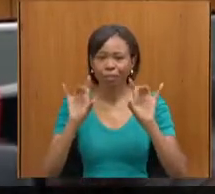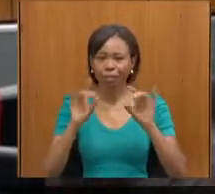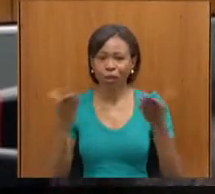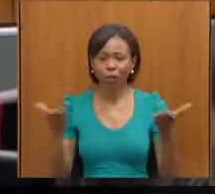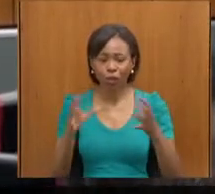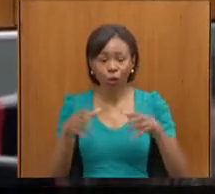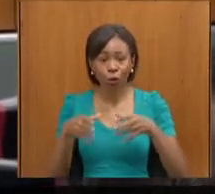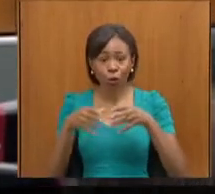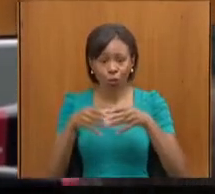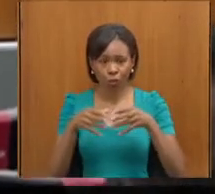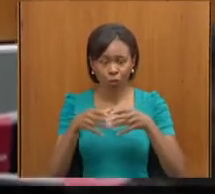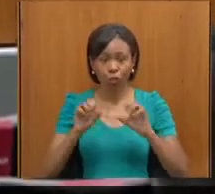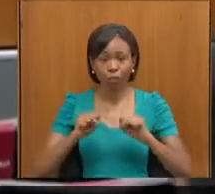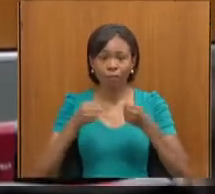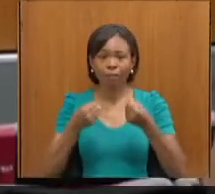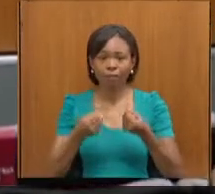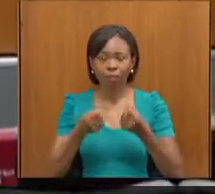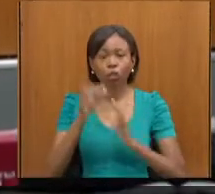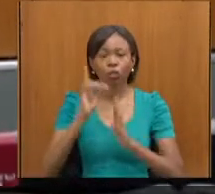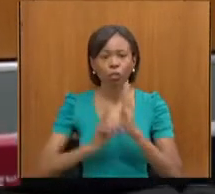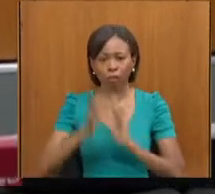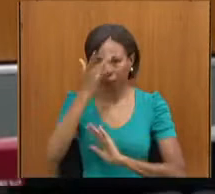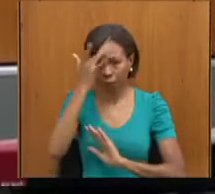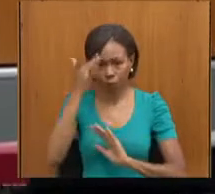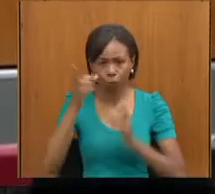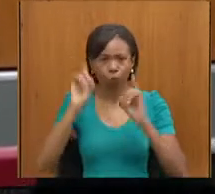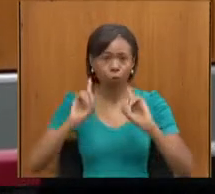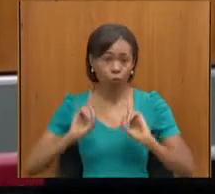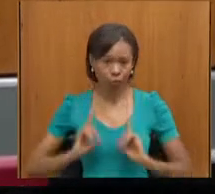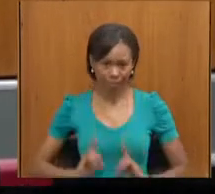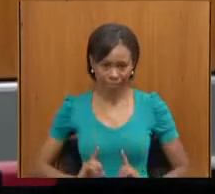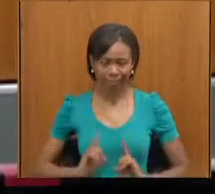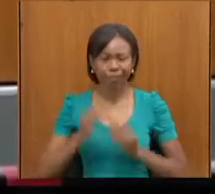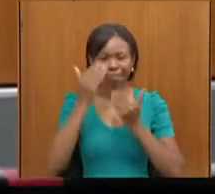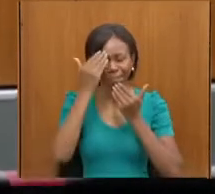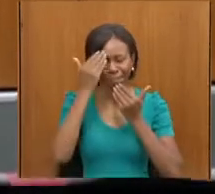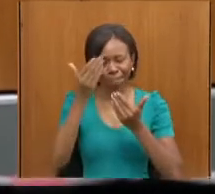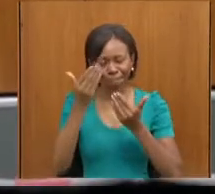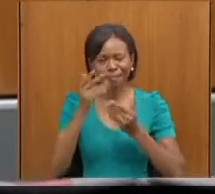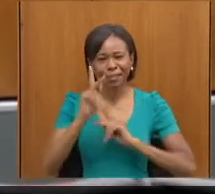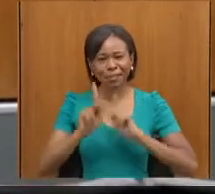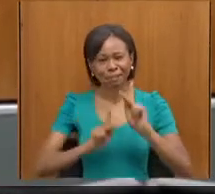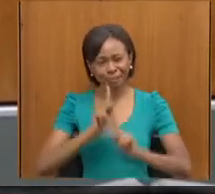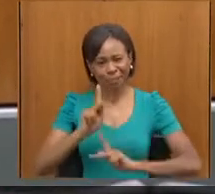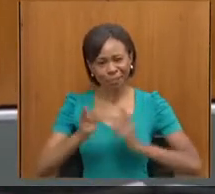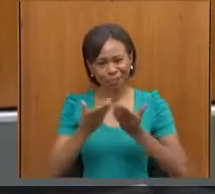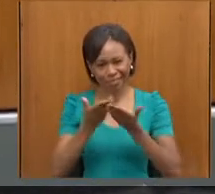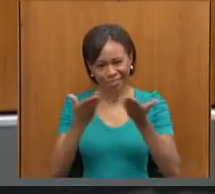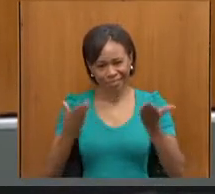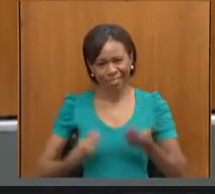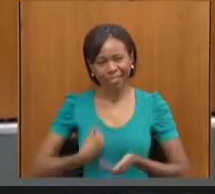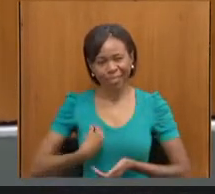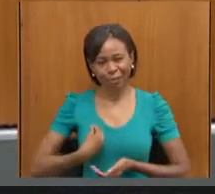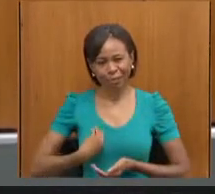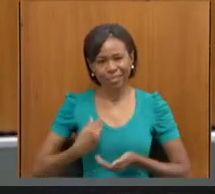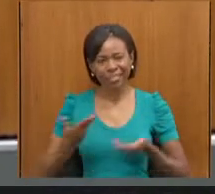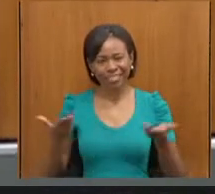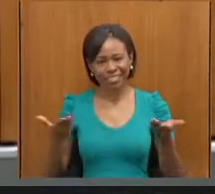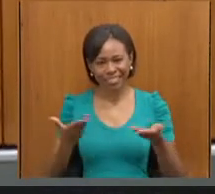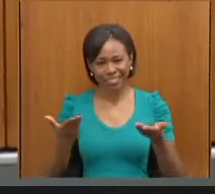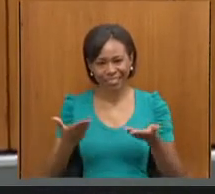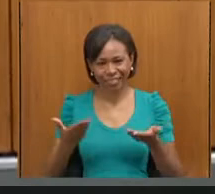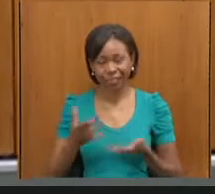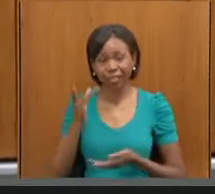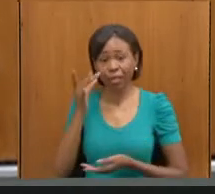de Defesa dos Direitos da Pessoa com Deficiência. Quero agradecer muito a presença de todos, daqueles que estão aqui, tanto